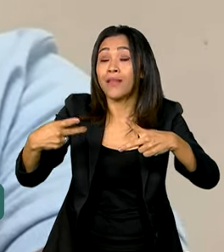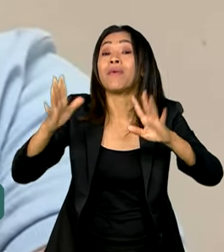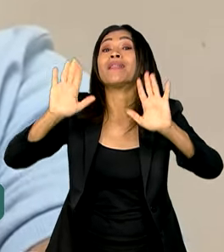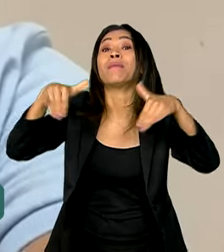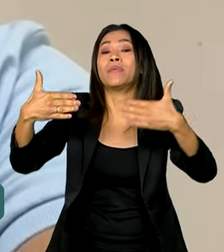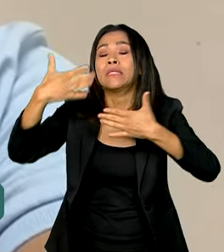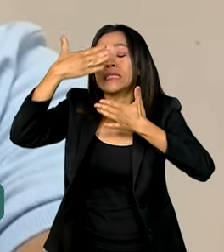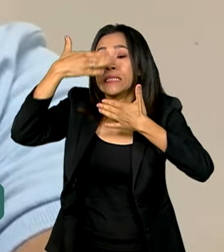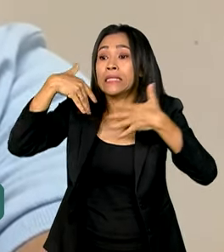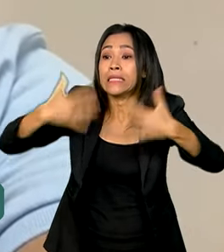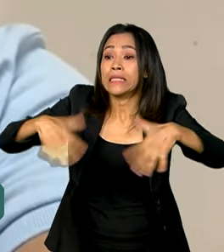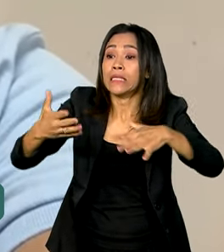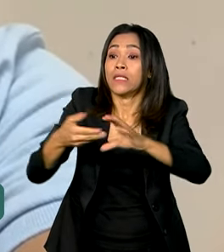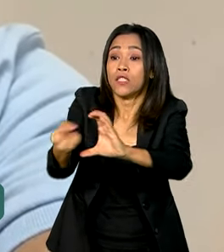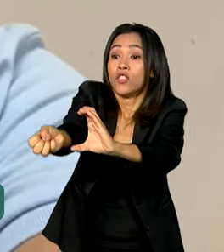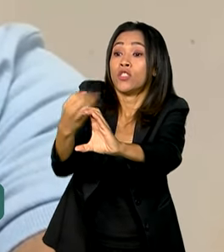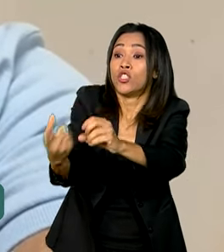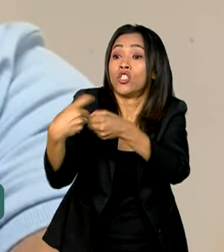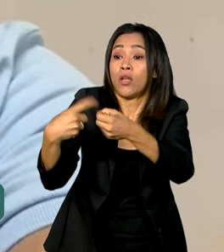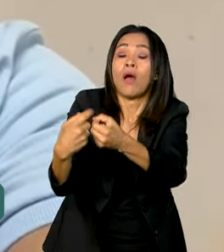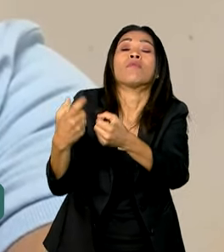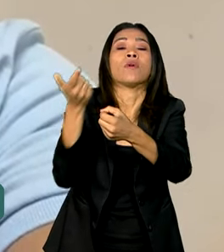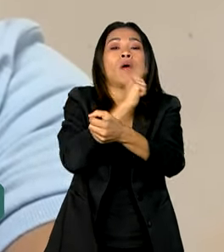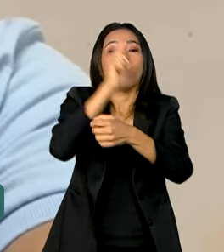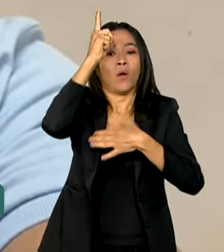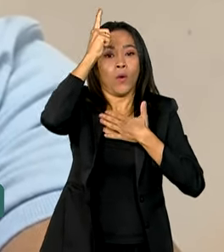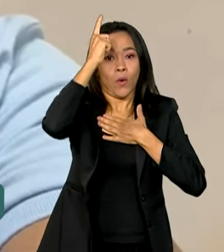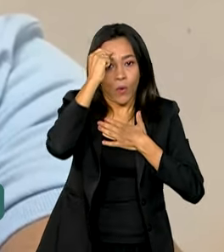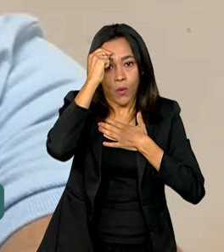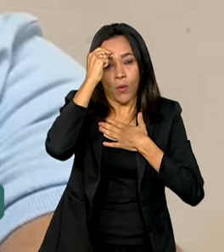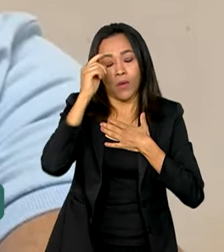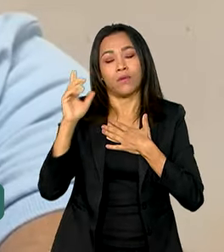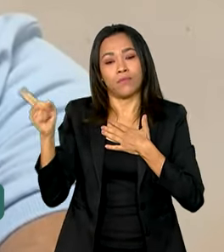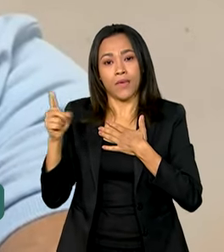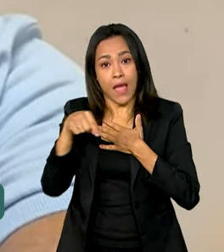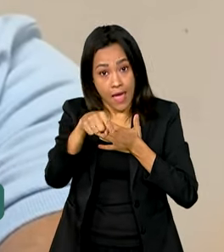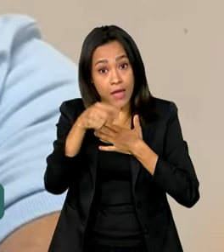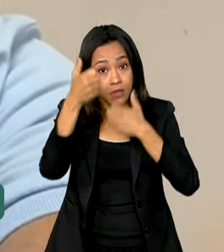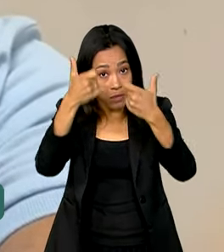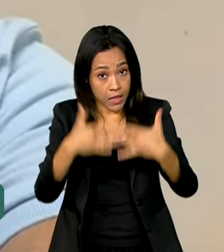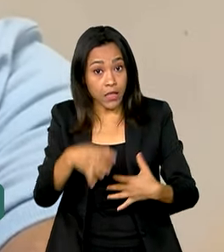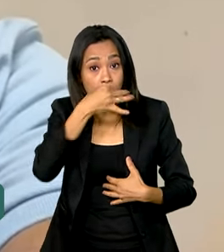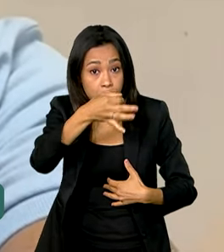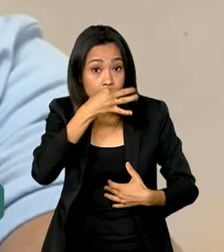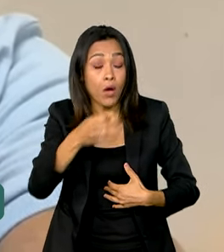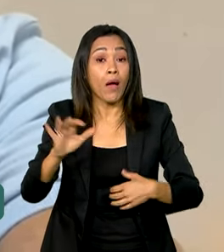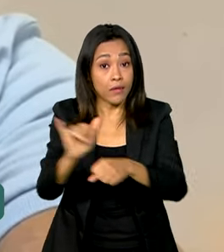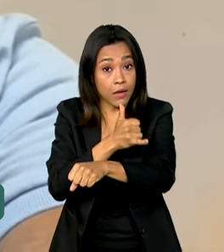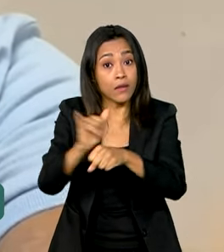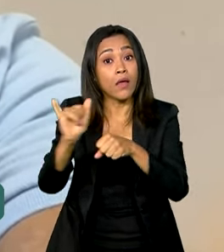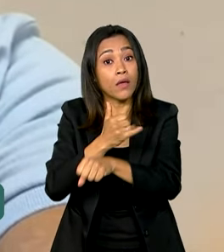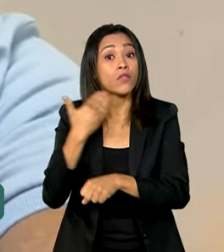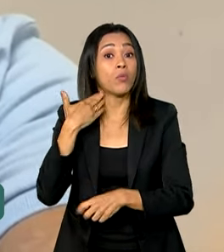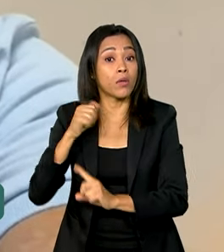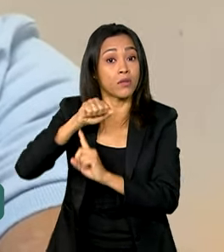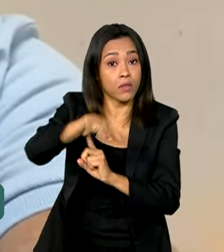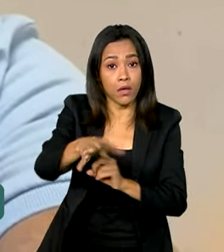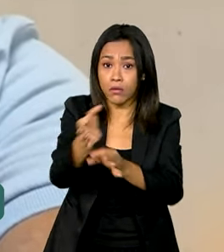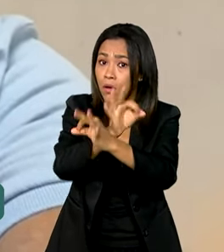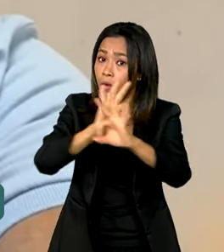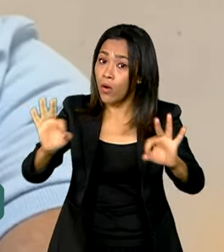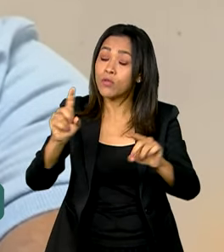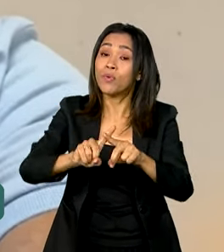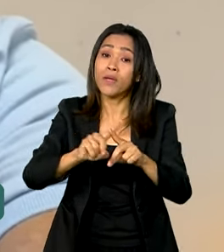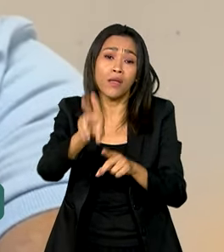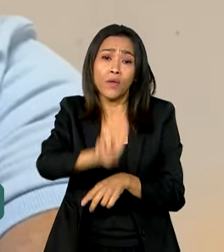volta. Para ele, a nova medida do Banco Central traz mais segurança, já que ele usa bastante operações de PIX